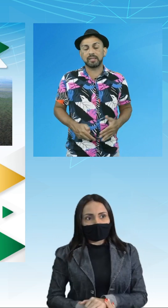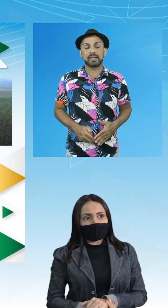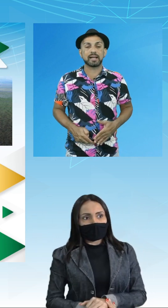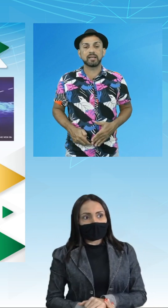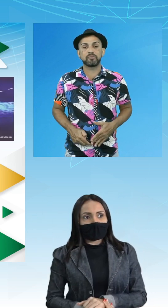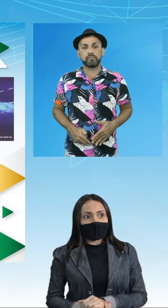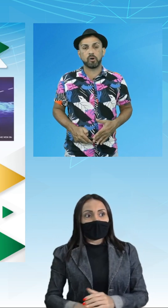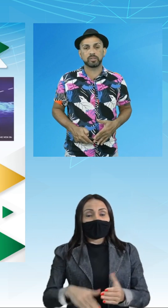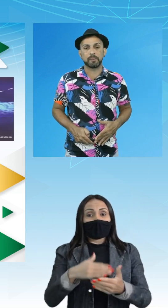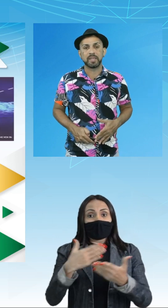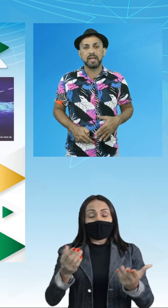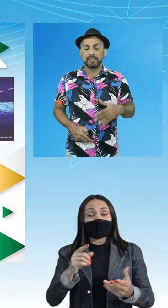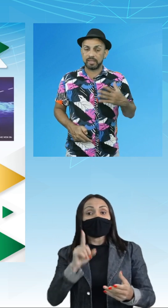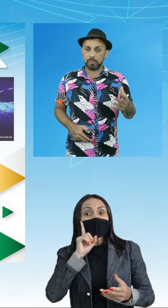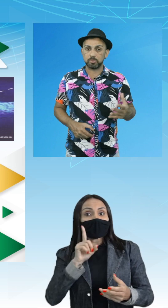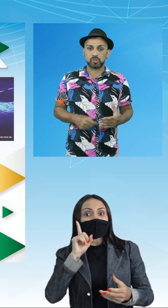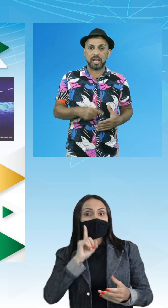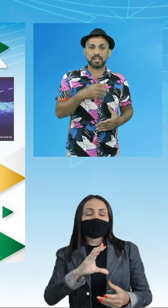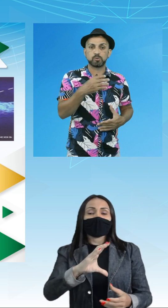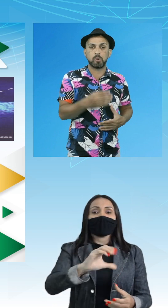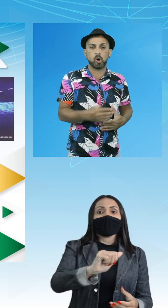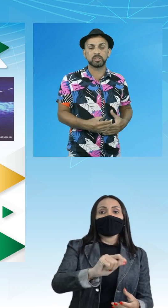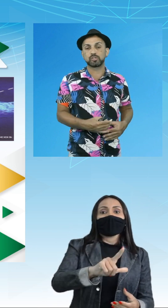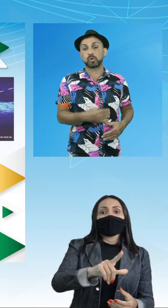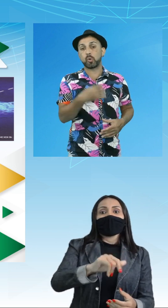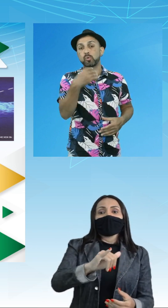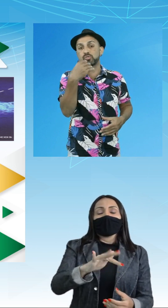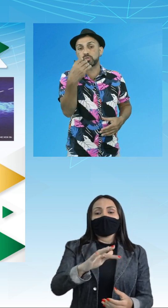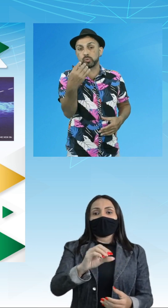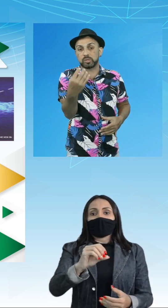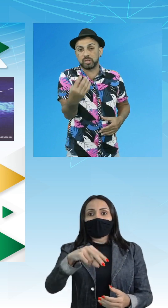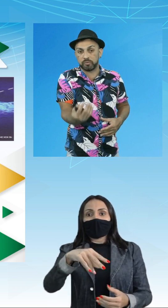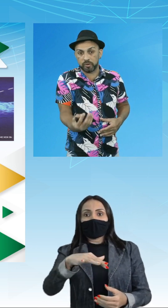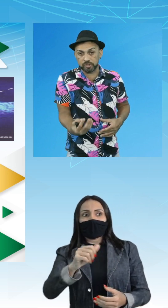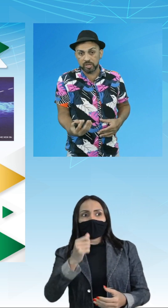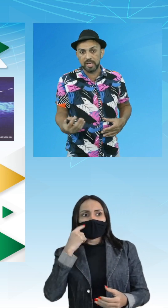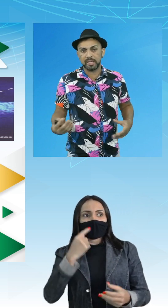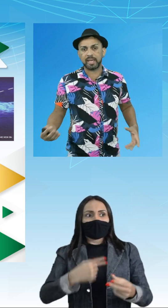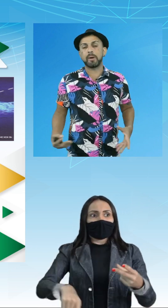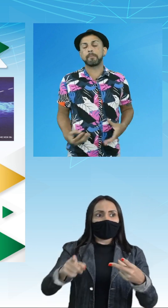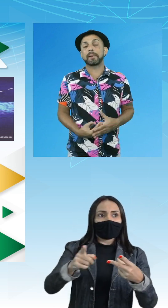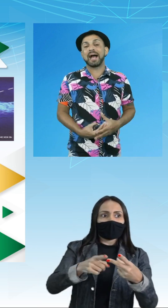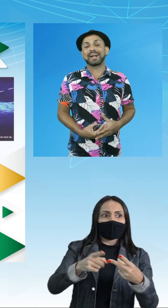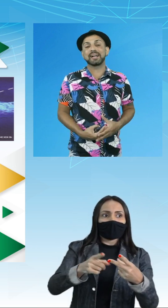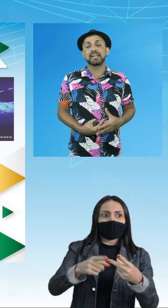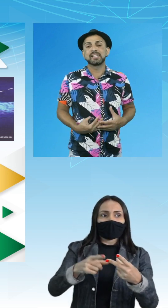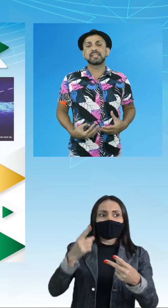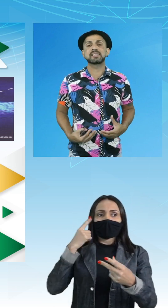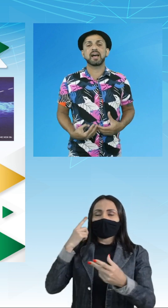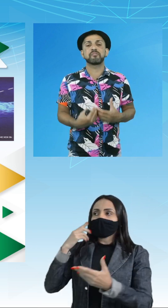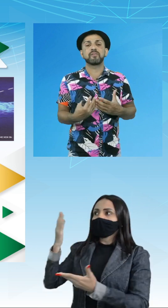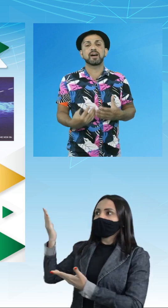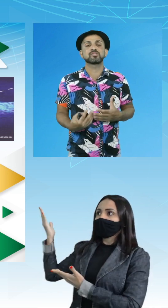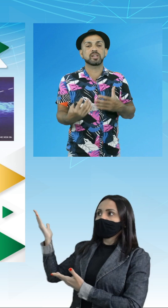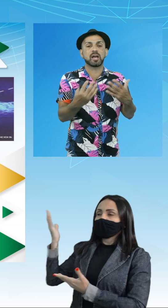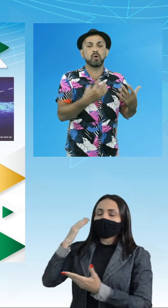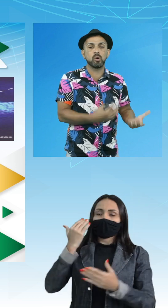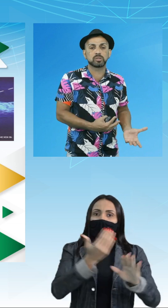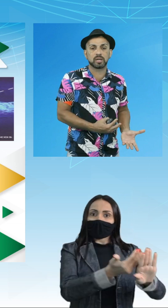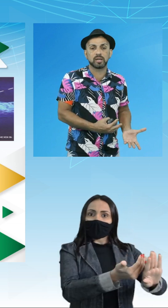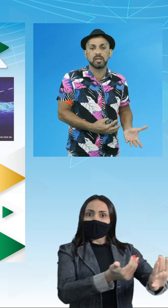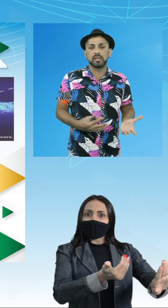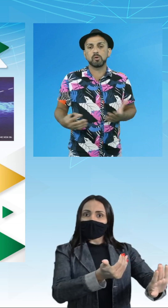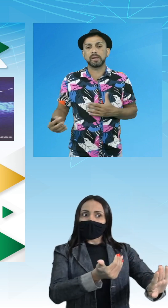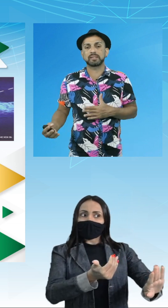está ali na Califórnia. Temos as bordas construtivas, que é uma placa que se afasta da